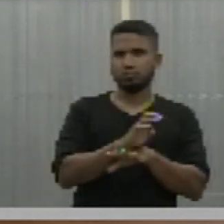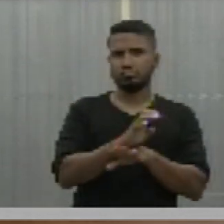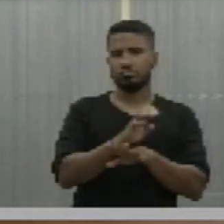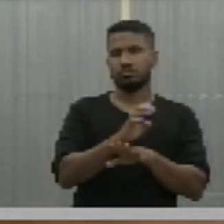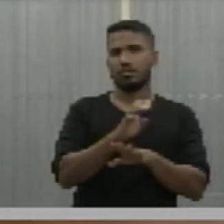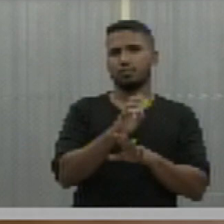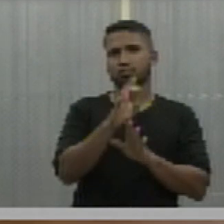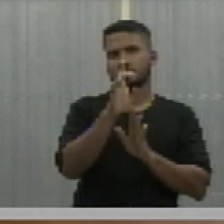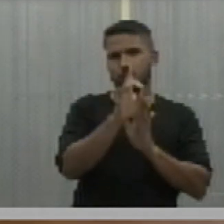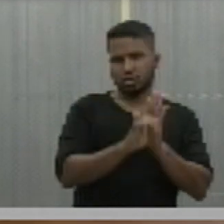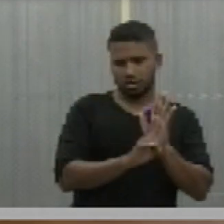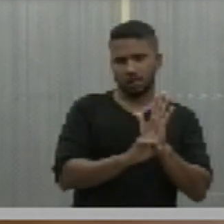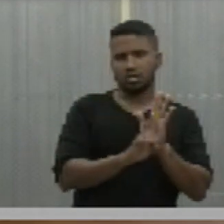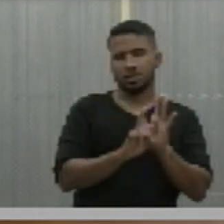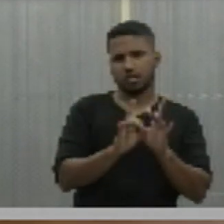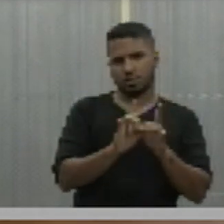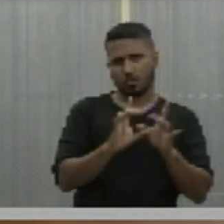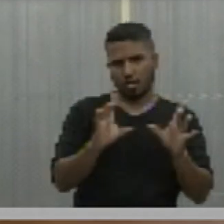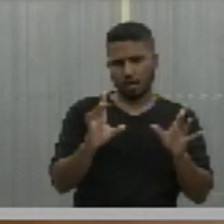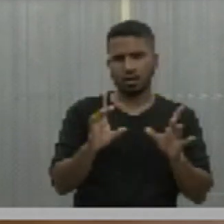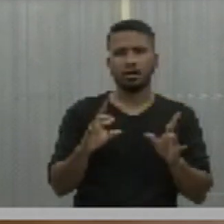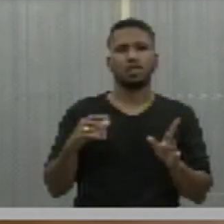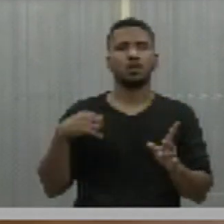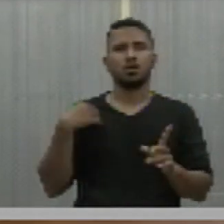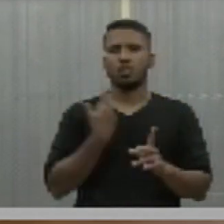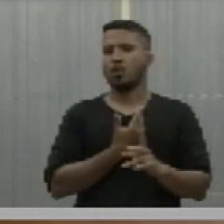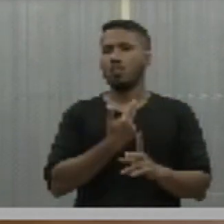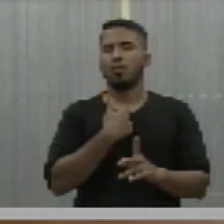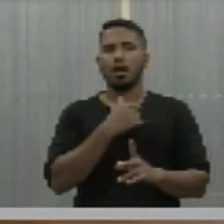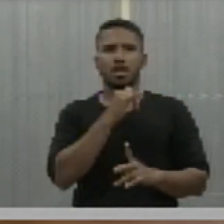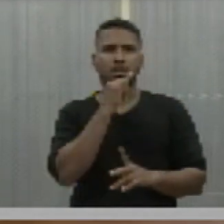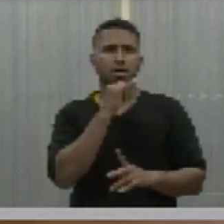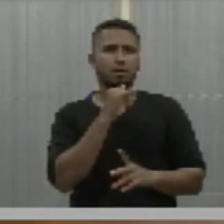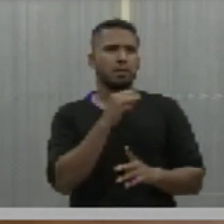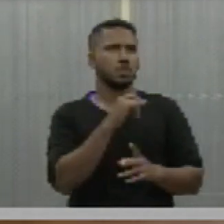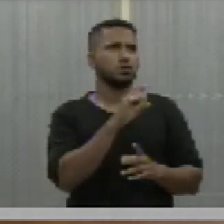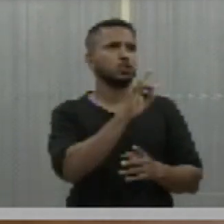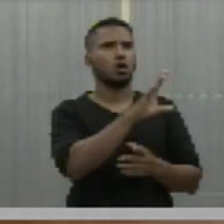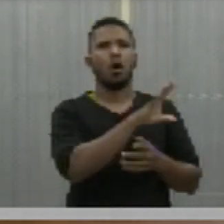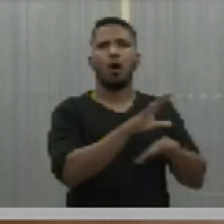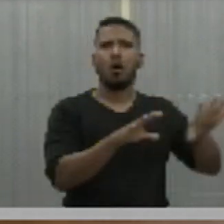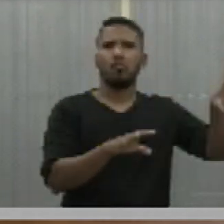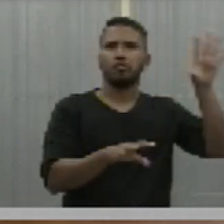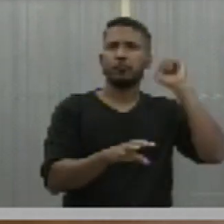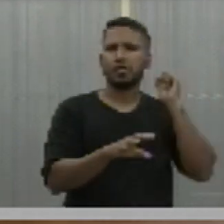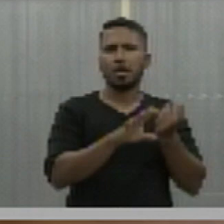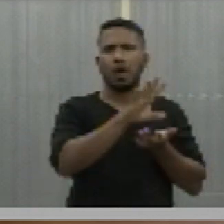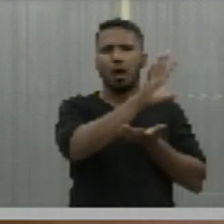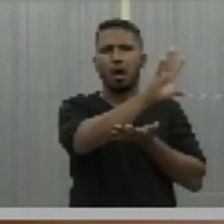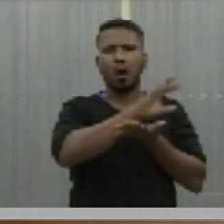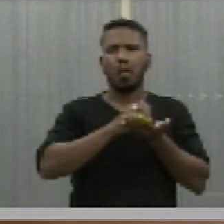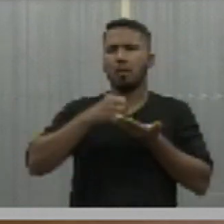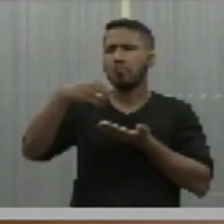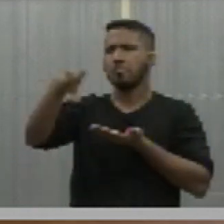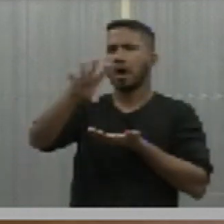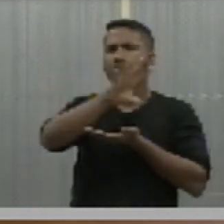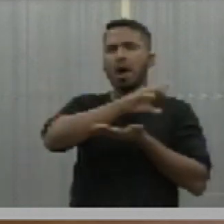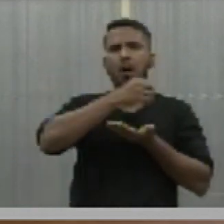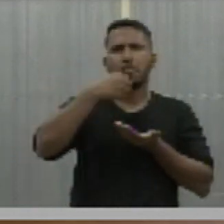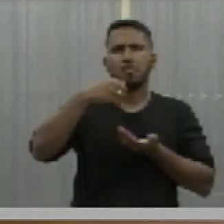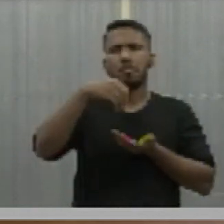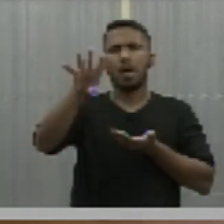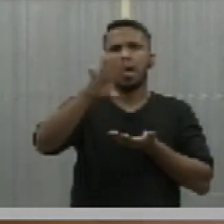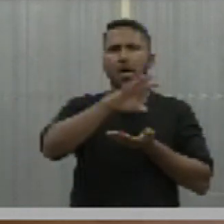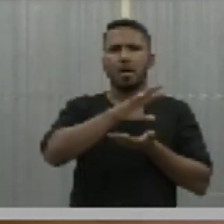esse o caminho que nós precisamos fazer e não sair como papagaio reproduzindo o que a mídia que